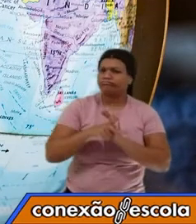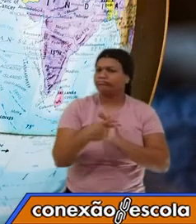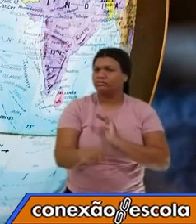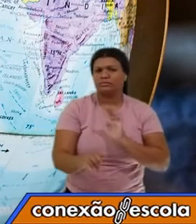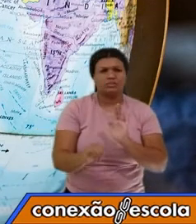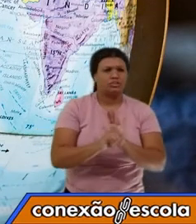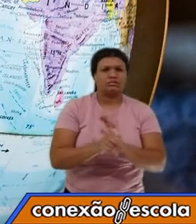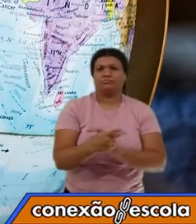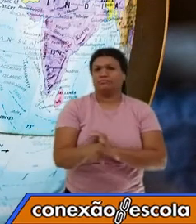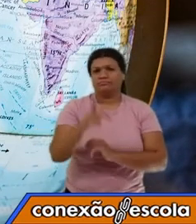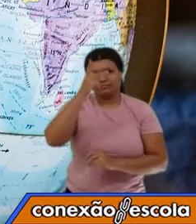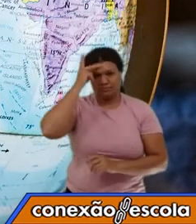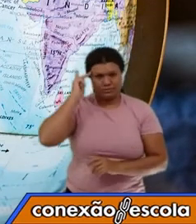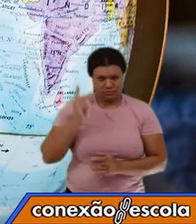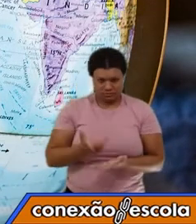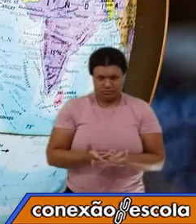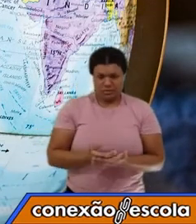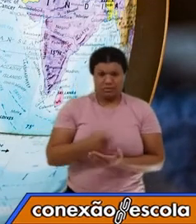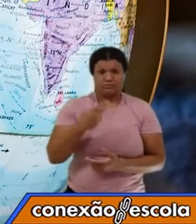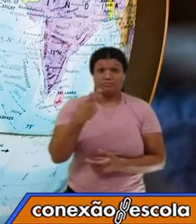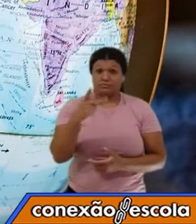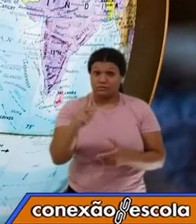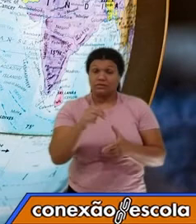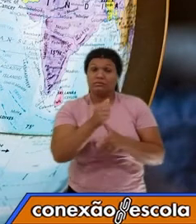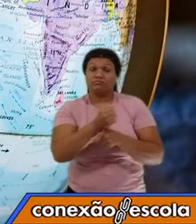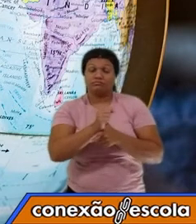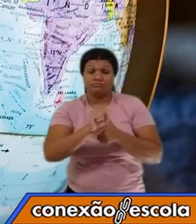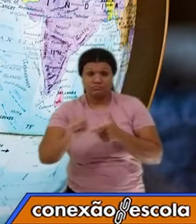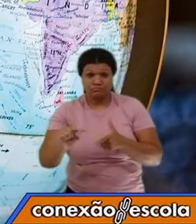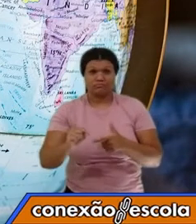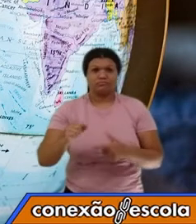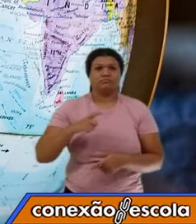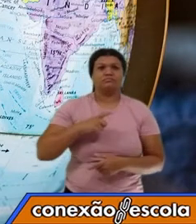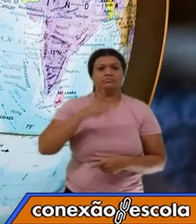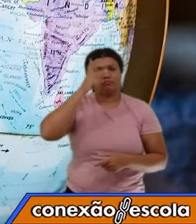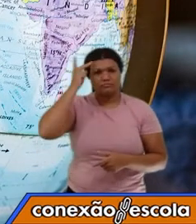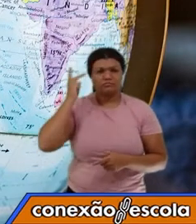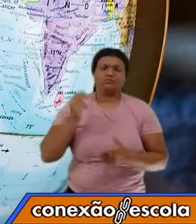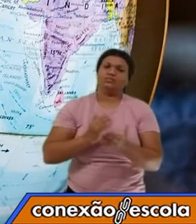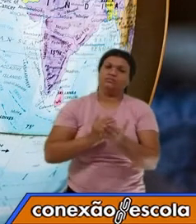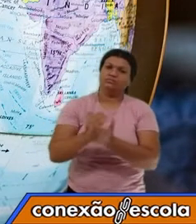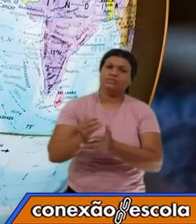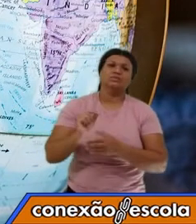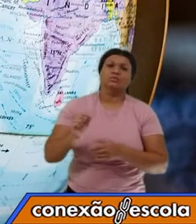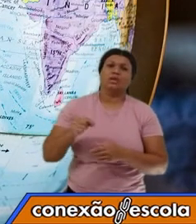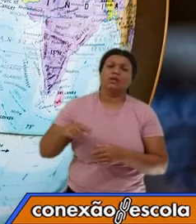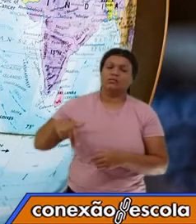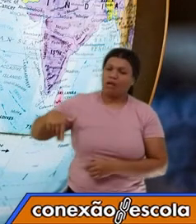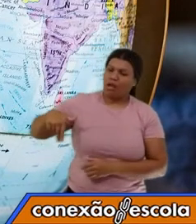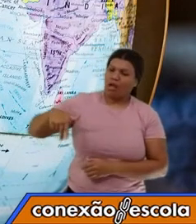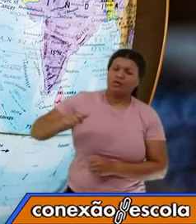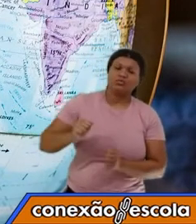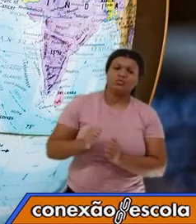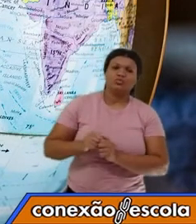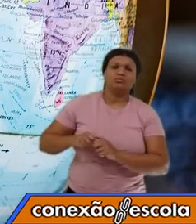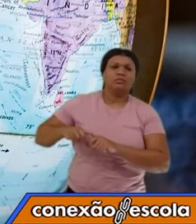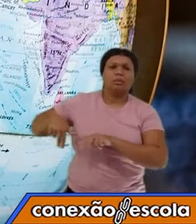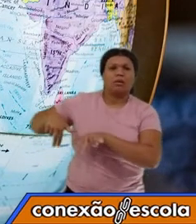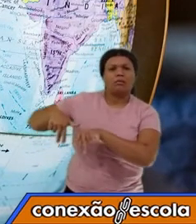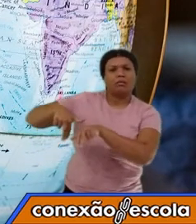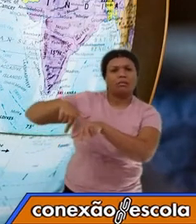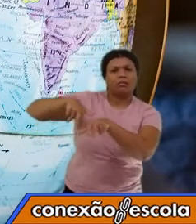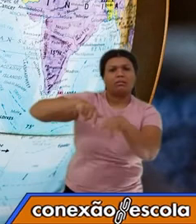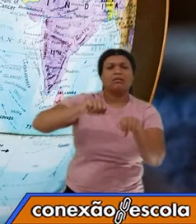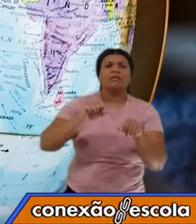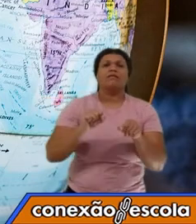tem um grupo de pessoas que costumam estar afinadas, andando juntas, praticando algumas atividades comuns.